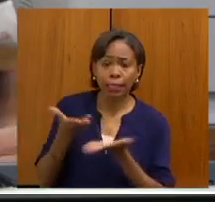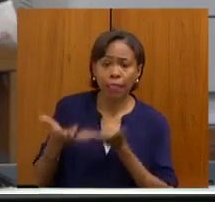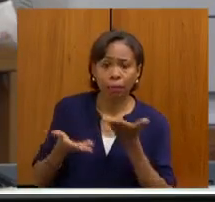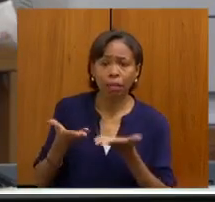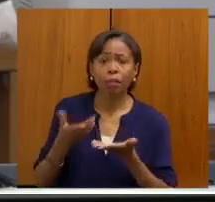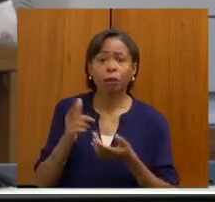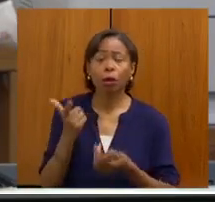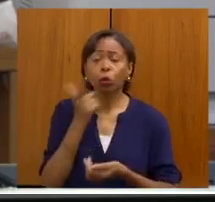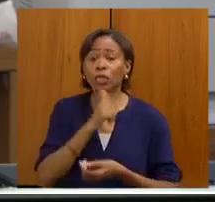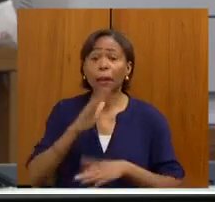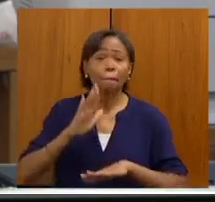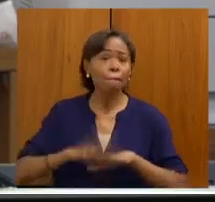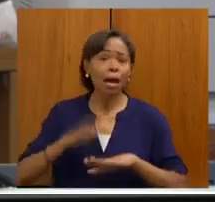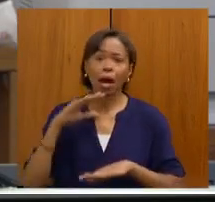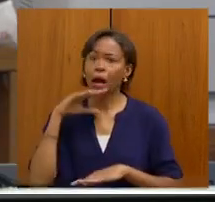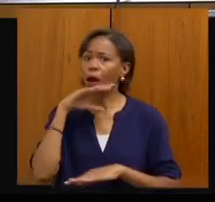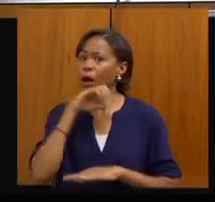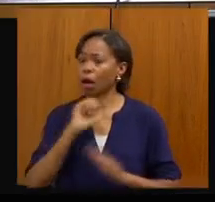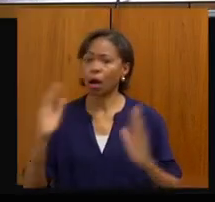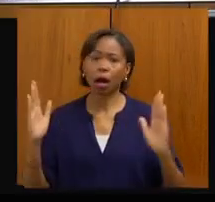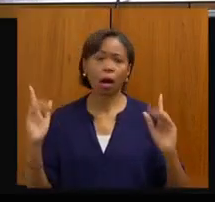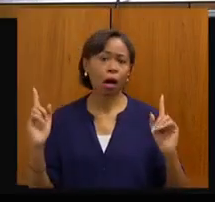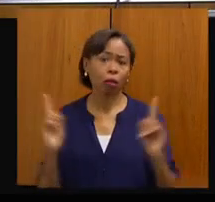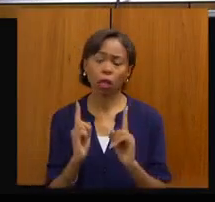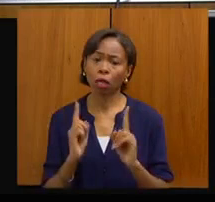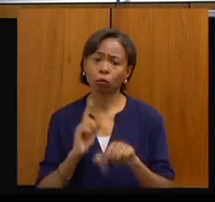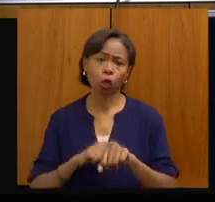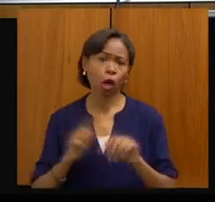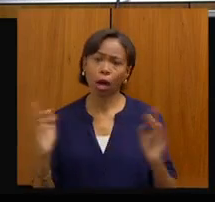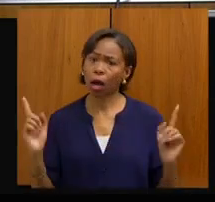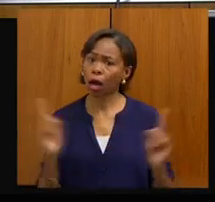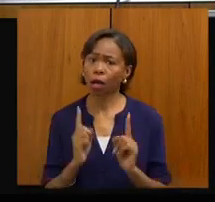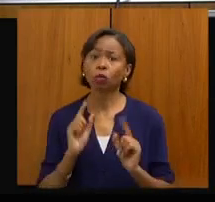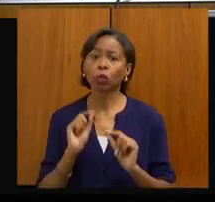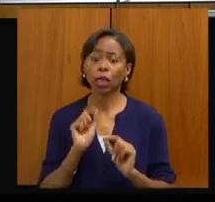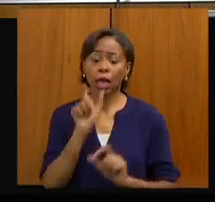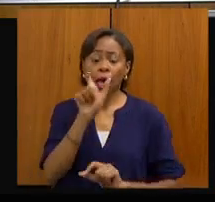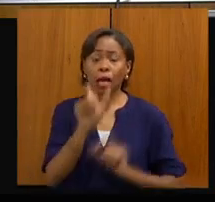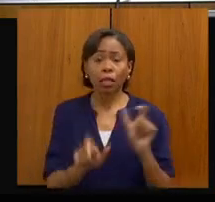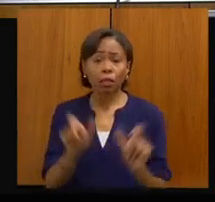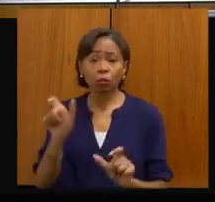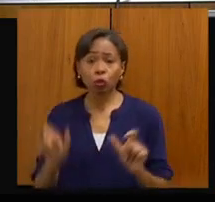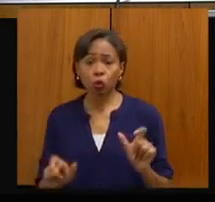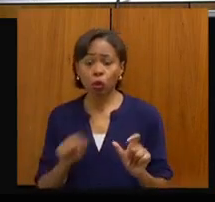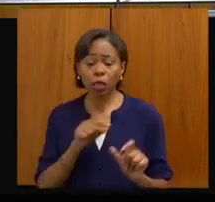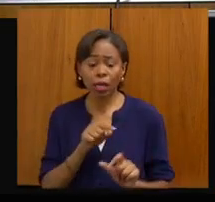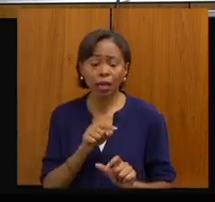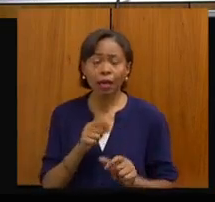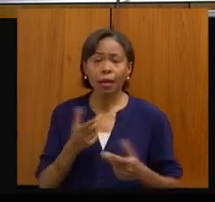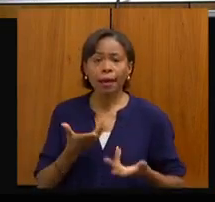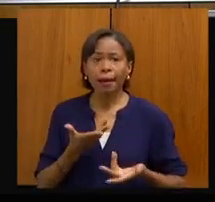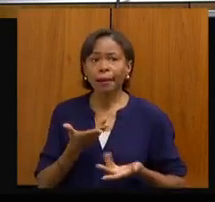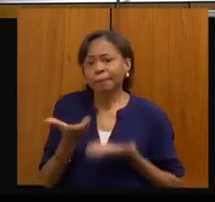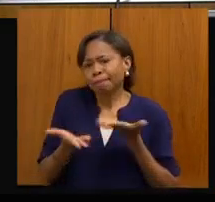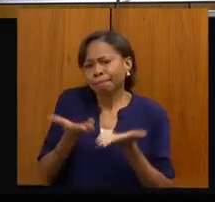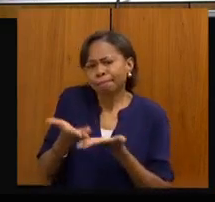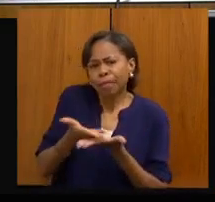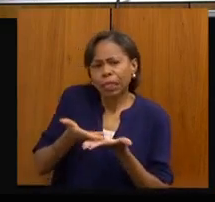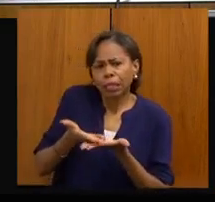mais cedo possível os pacientes no tratamento definitivo, reduzindo a necessidade de tratamentos